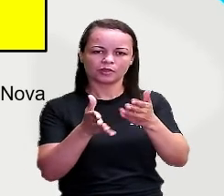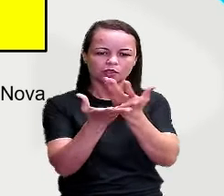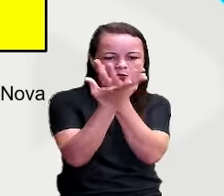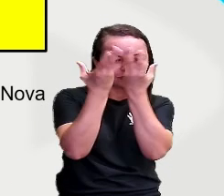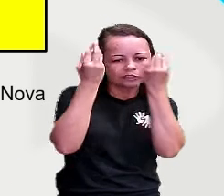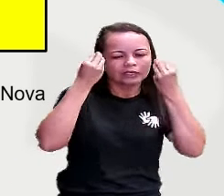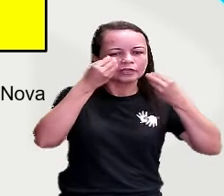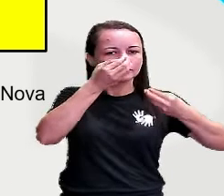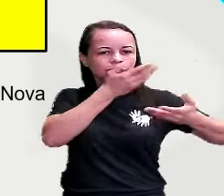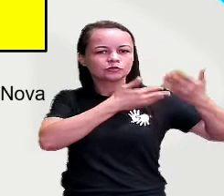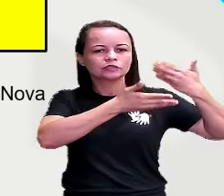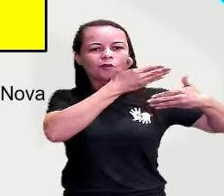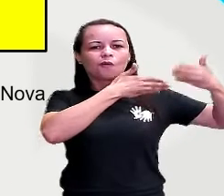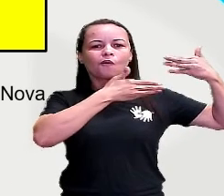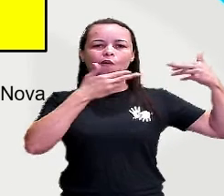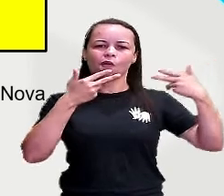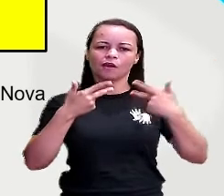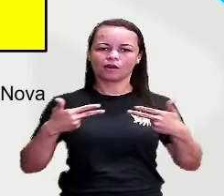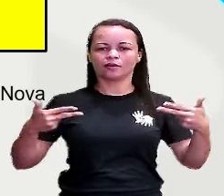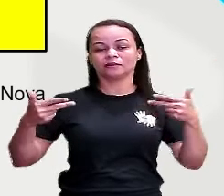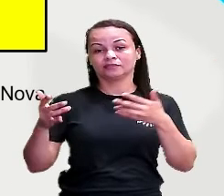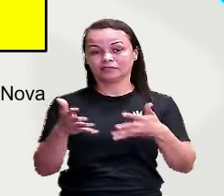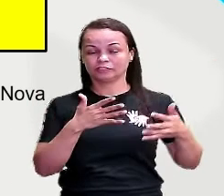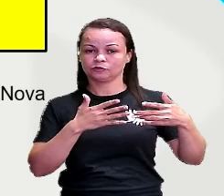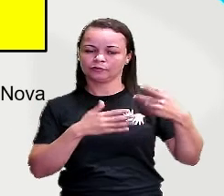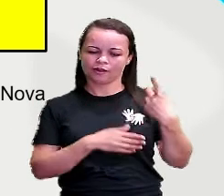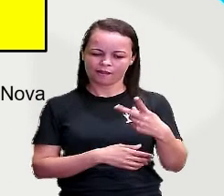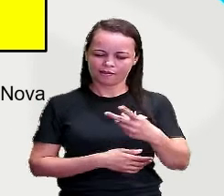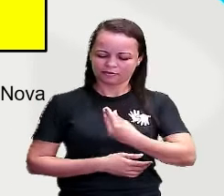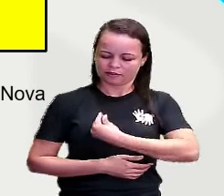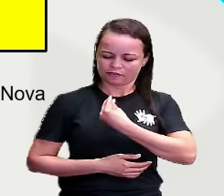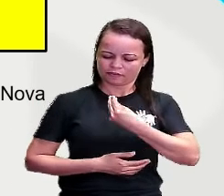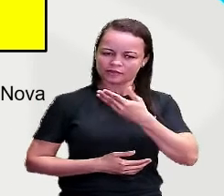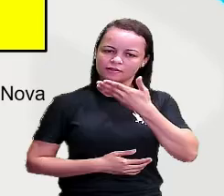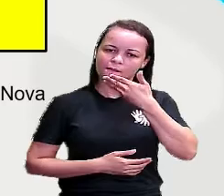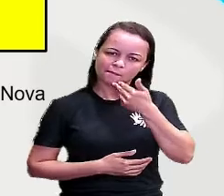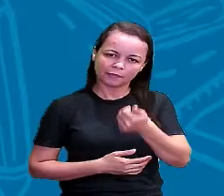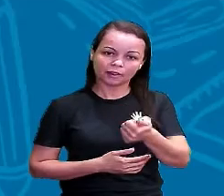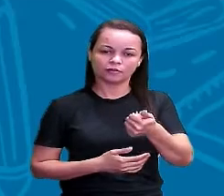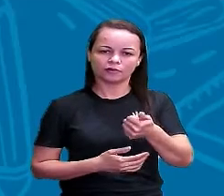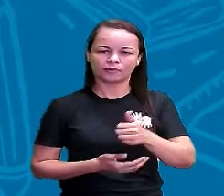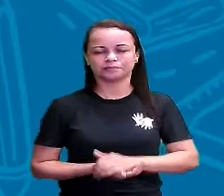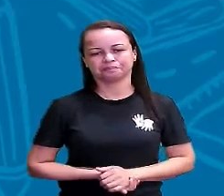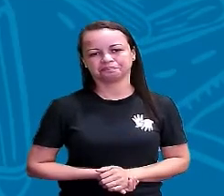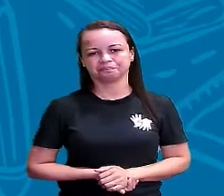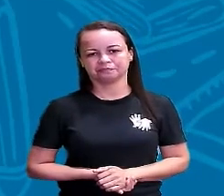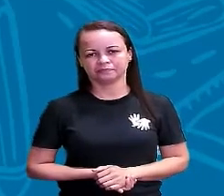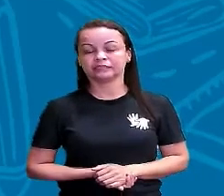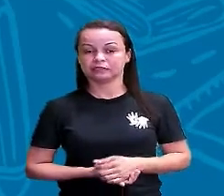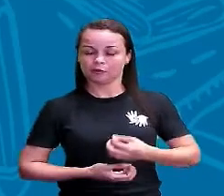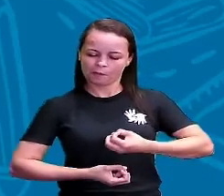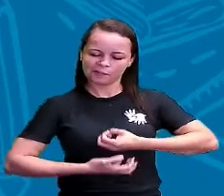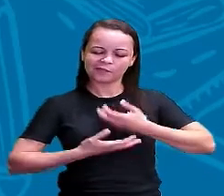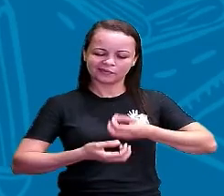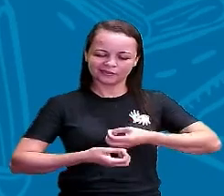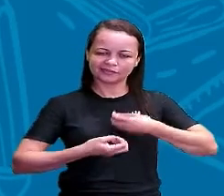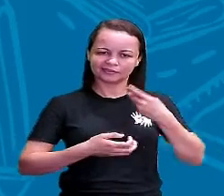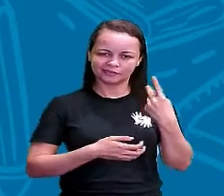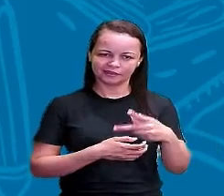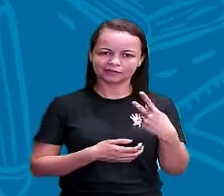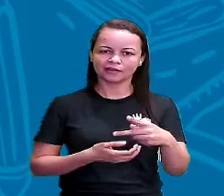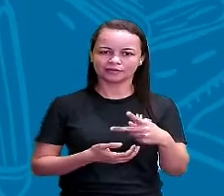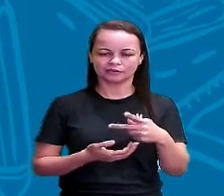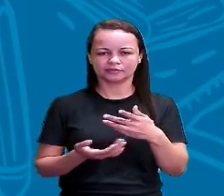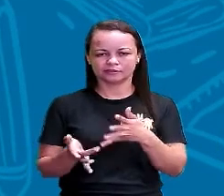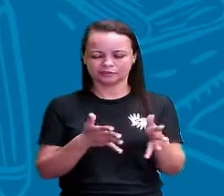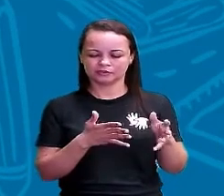pior. Procurar saída pra essa vida ser melhor. Linda, né? Pura poesia aí nessa canção, ser